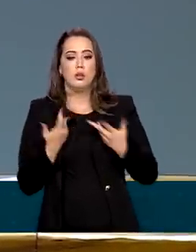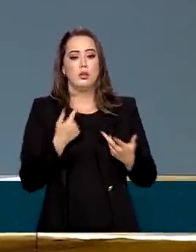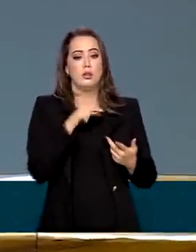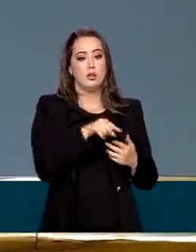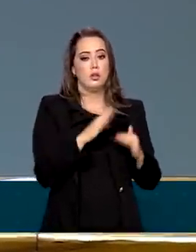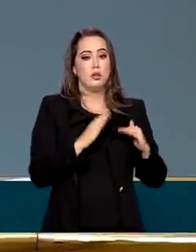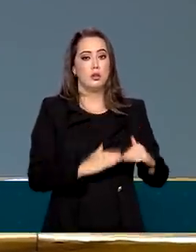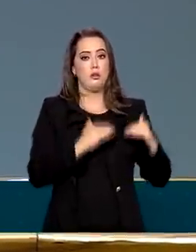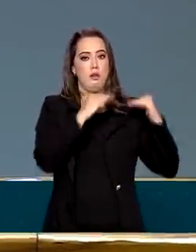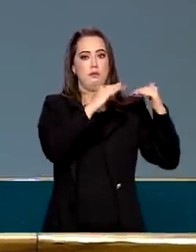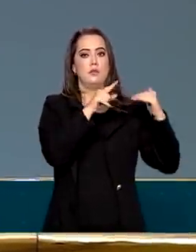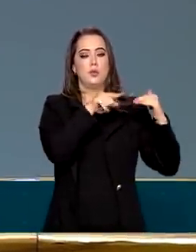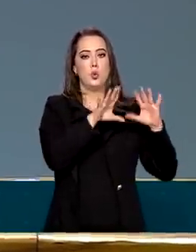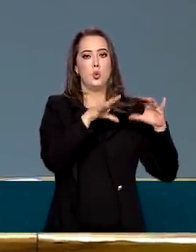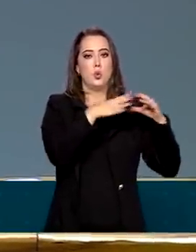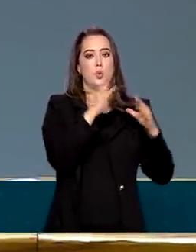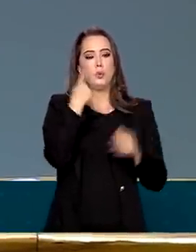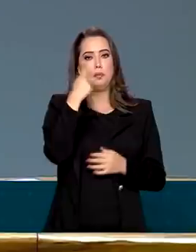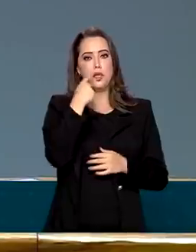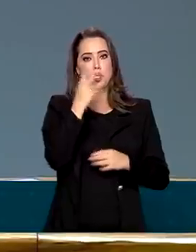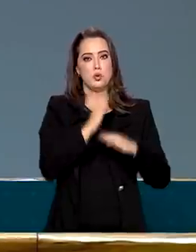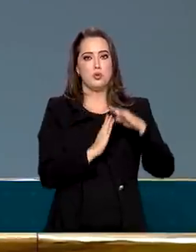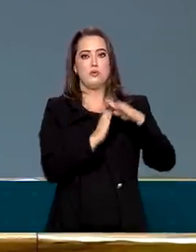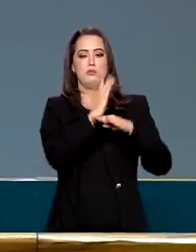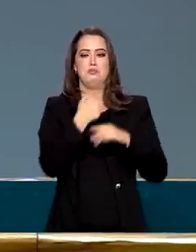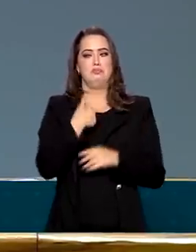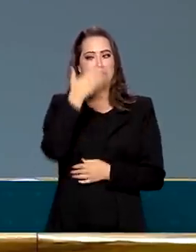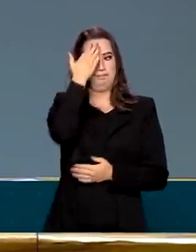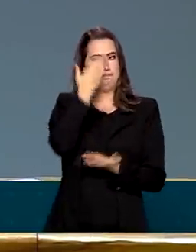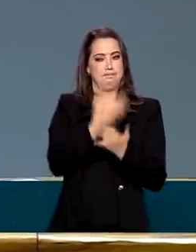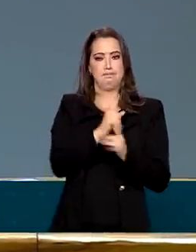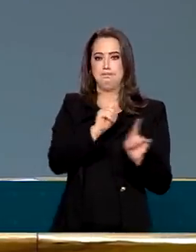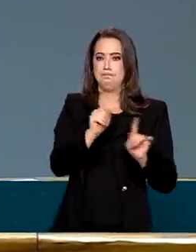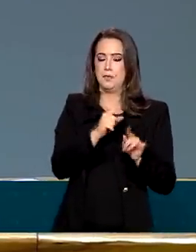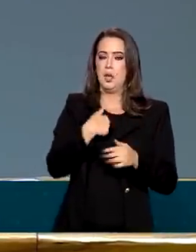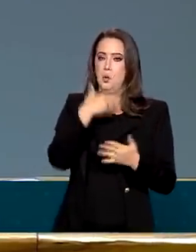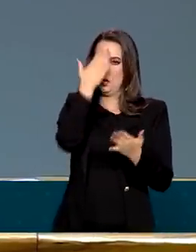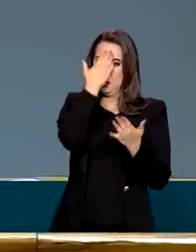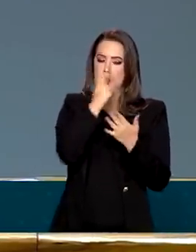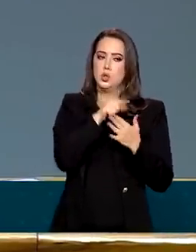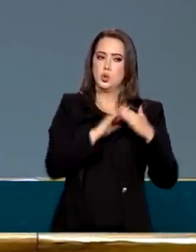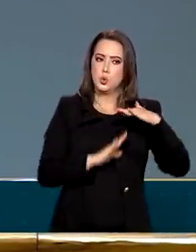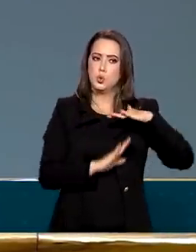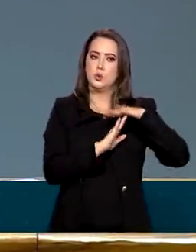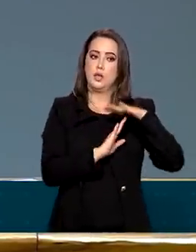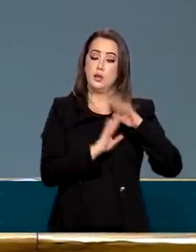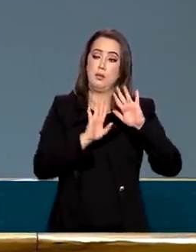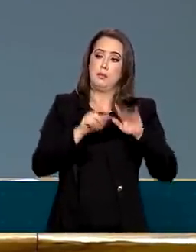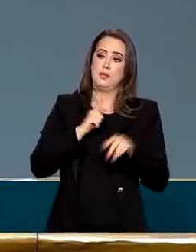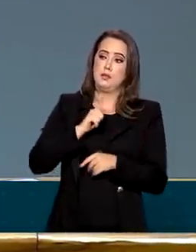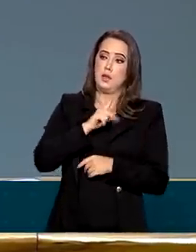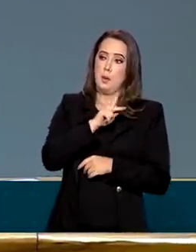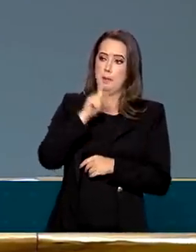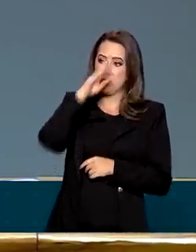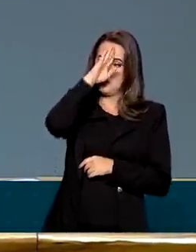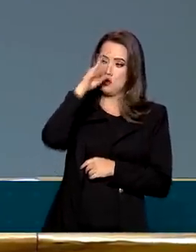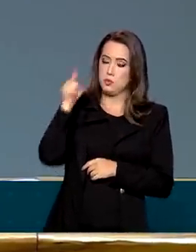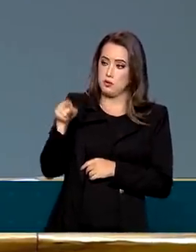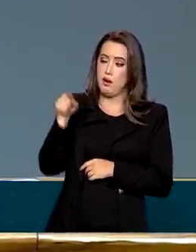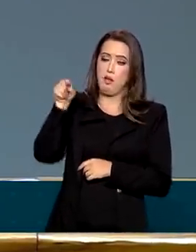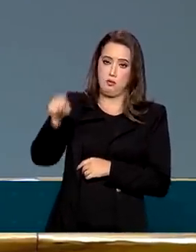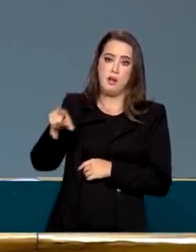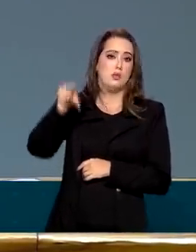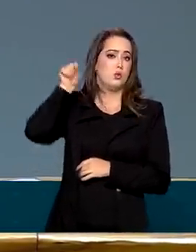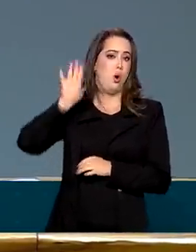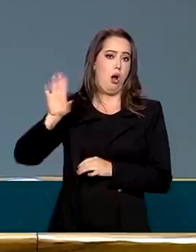que eu fui agora promovido para a ala política. Eu não acredito nisso. Eu luto pelo que eu acredito. Agora, eu acho que eu tenho um presidente. Quem teve os votos foi ele.